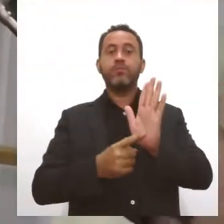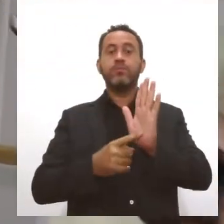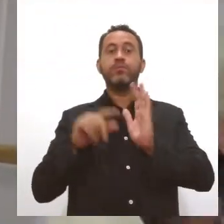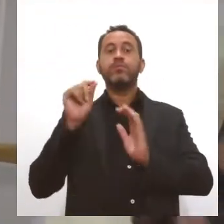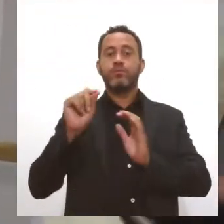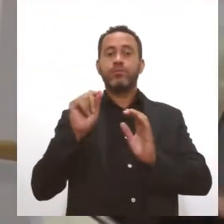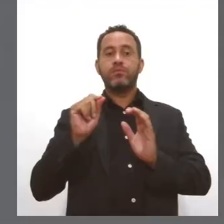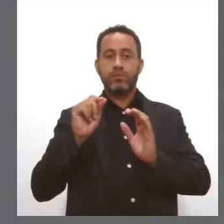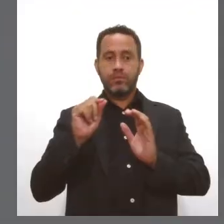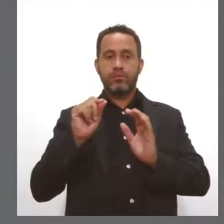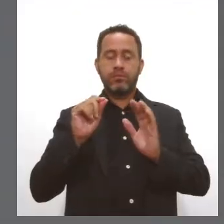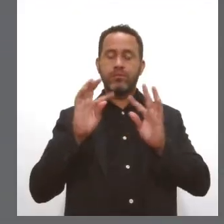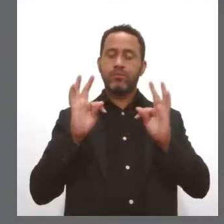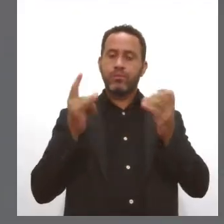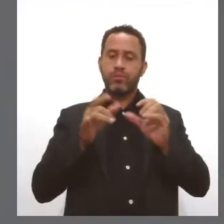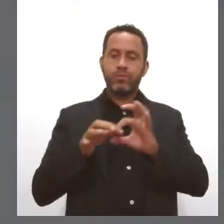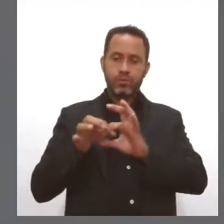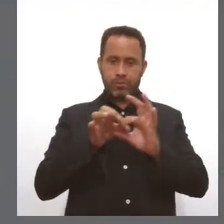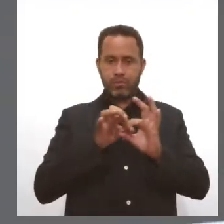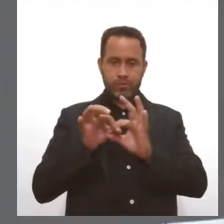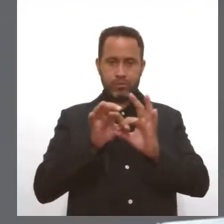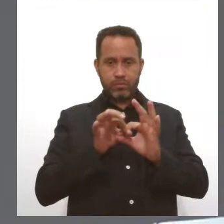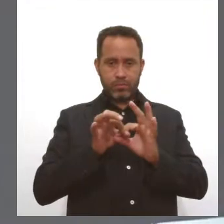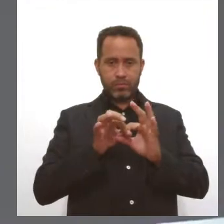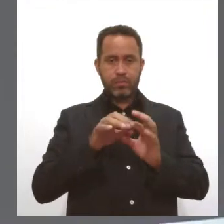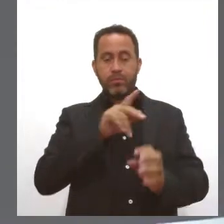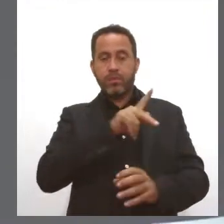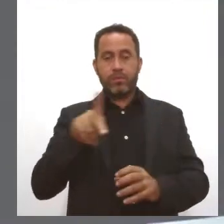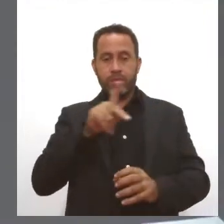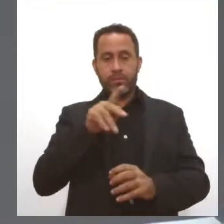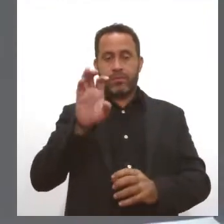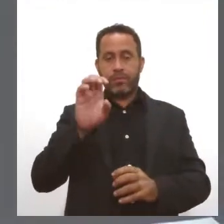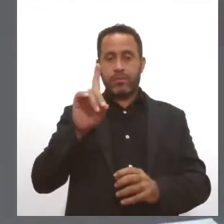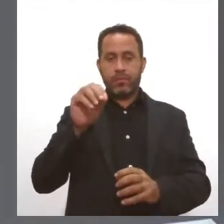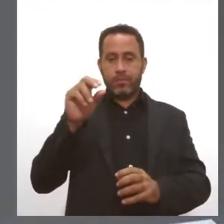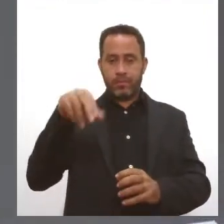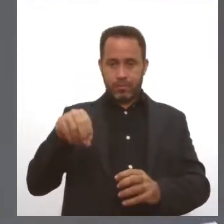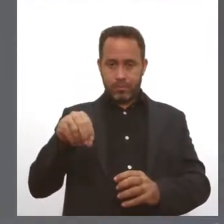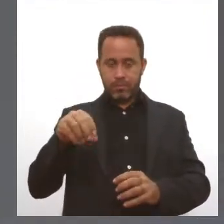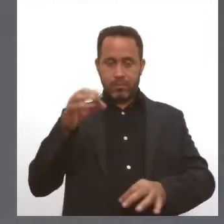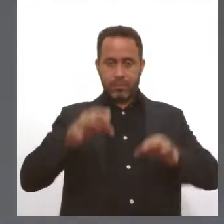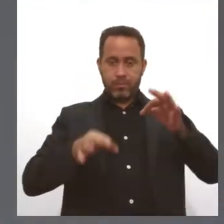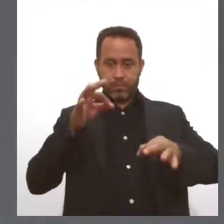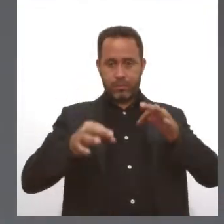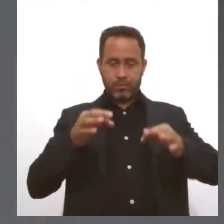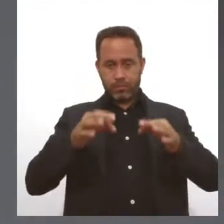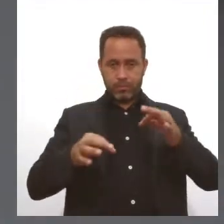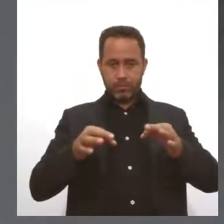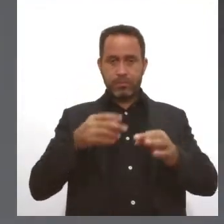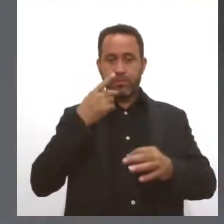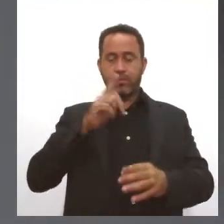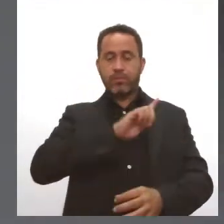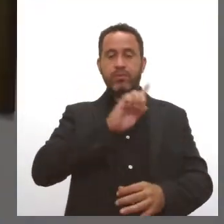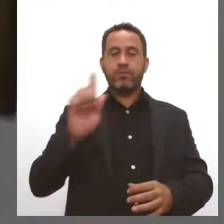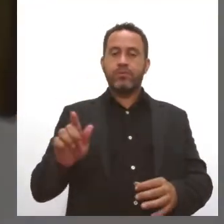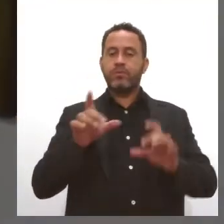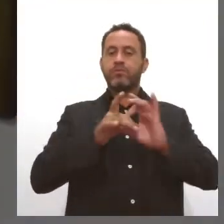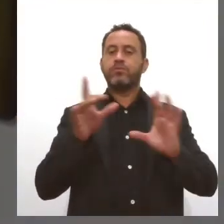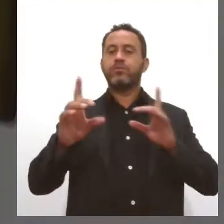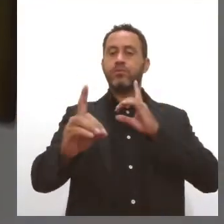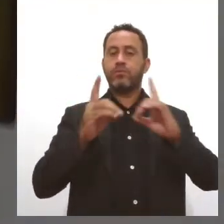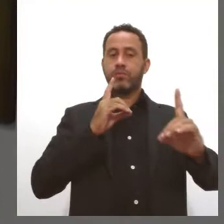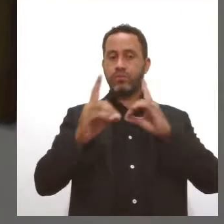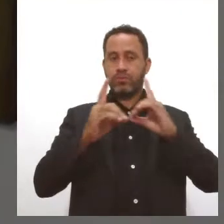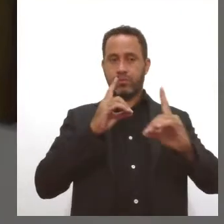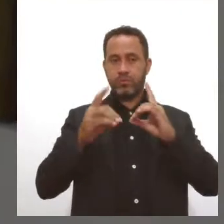harmonia existe em todos nós. O presidente do Tribunal de Justiça, Edson Ulisses, reafirmou uma gestão voltada ao diálogo. É uma